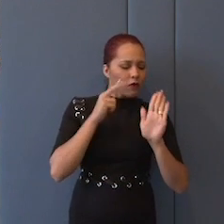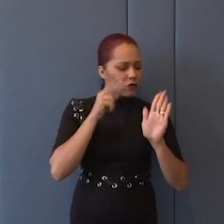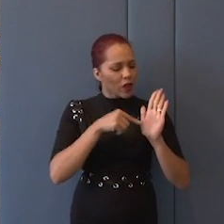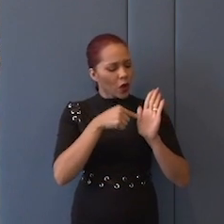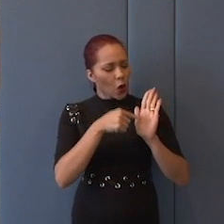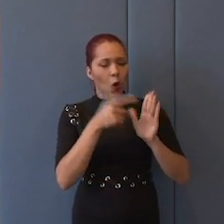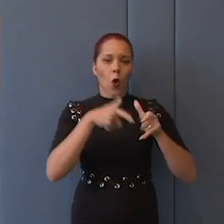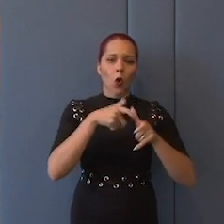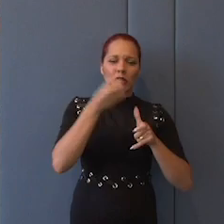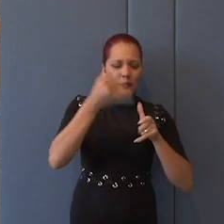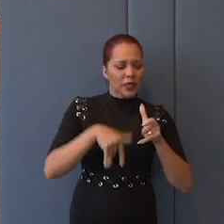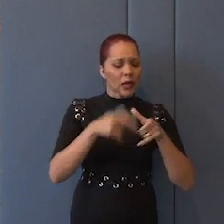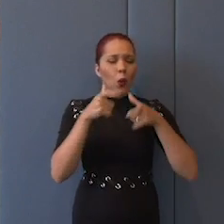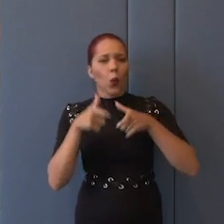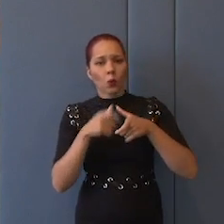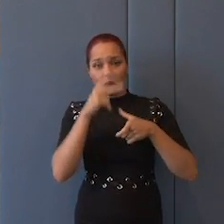aquilo?